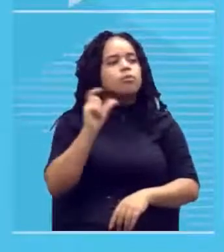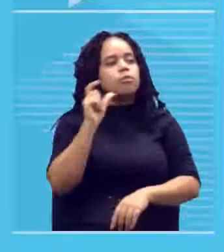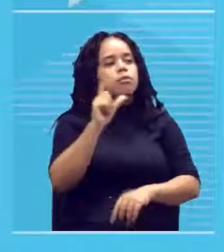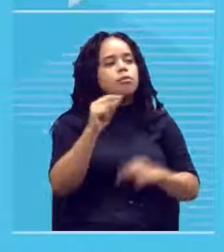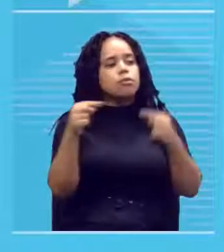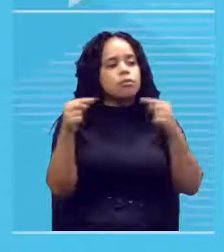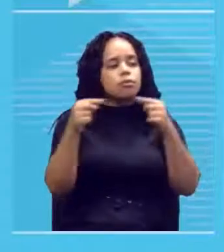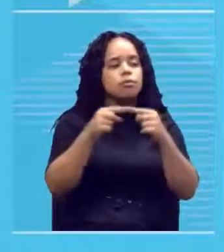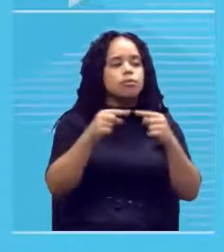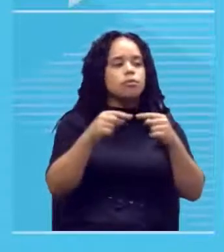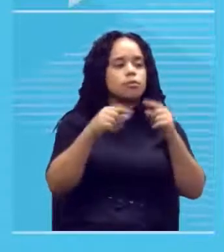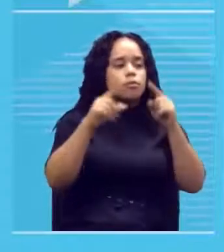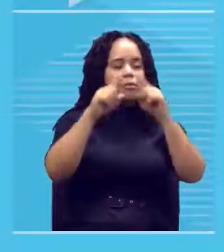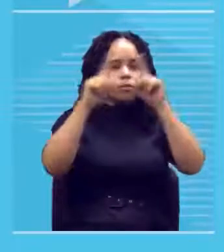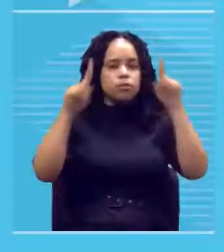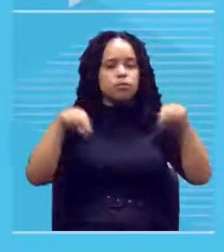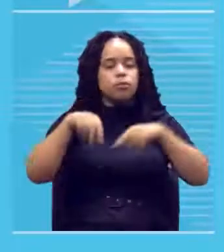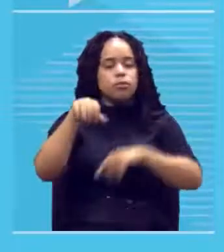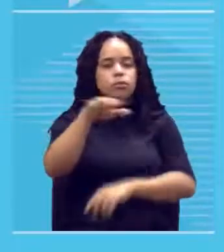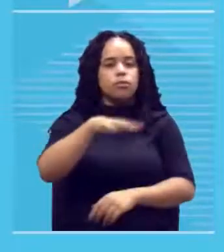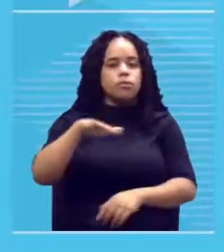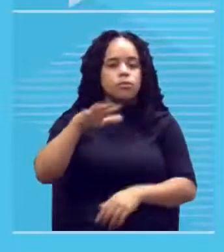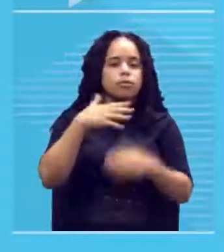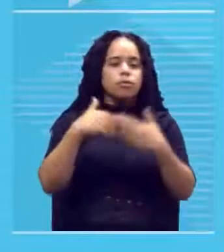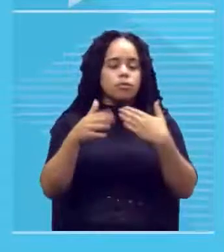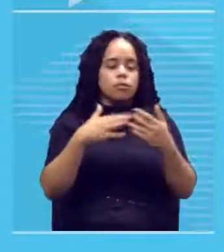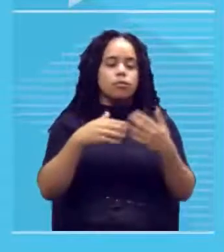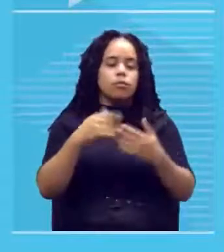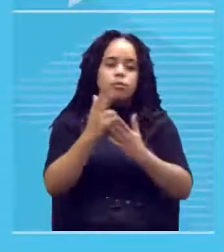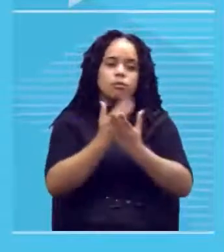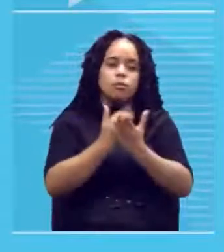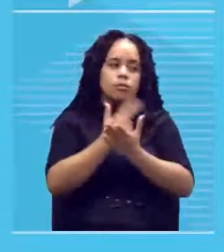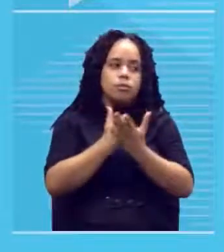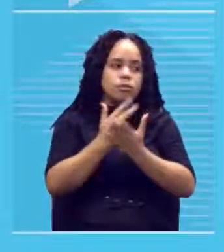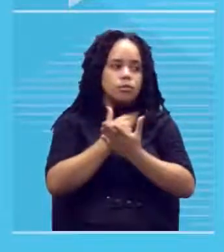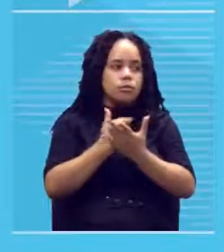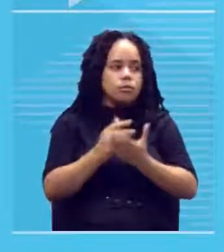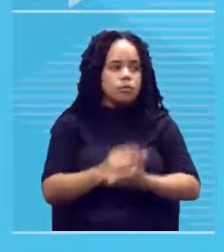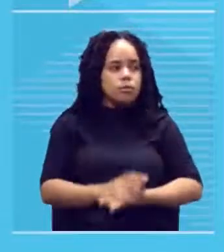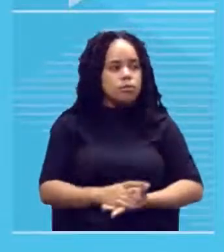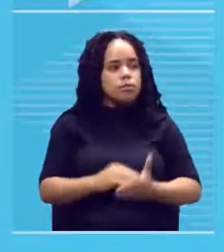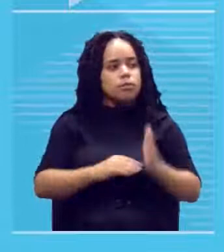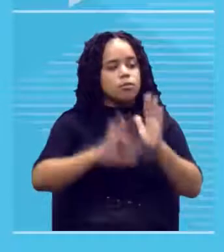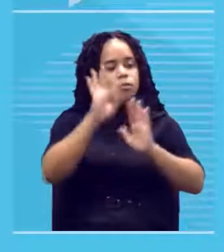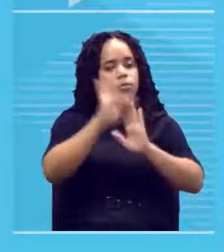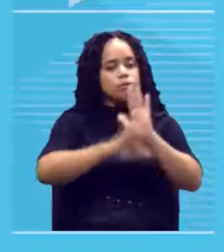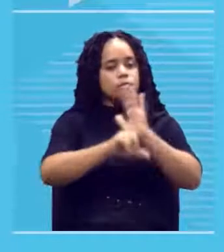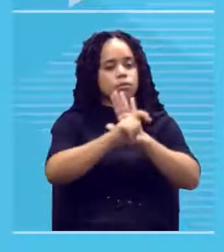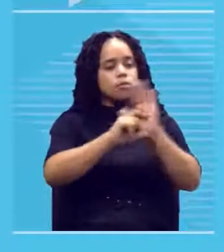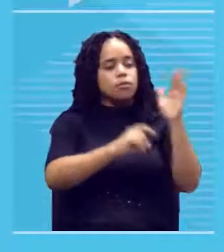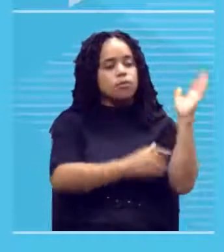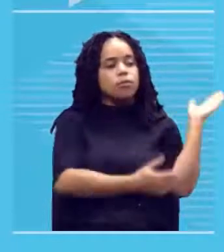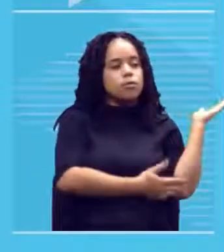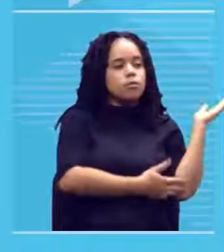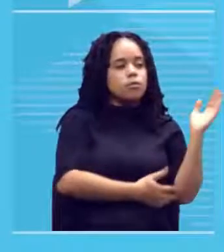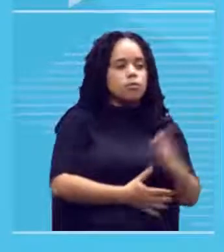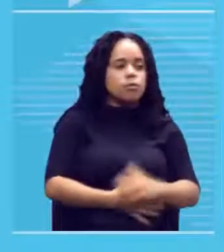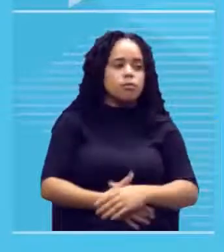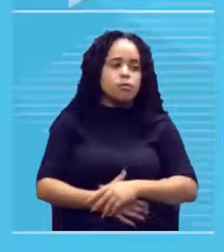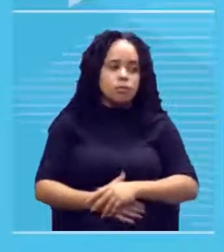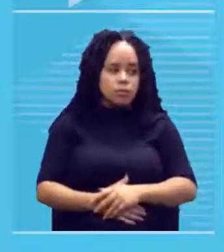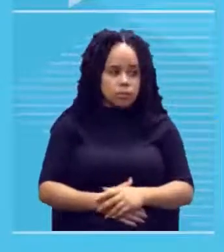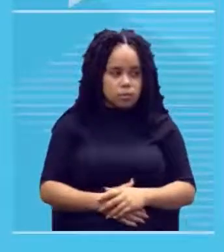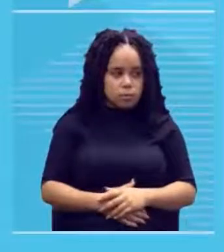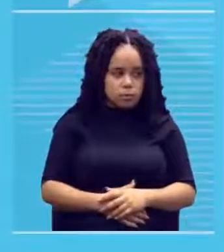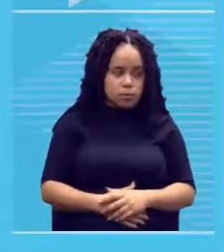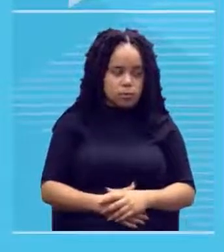geral você chama de afresco ou qualquer pintura mural o afresco de michelangelo na capela cistina por exemplo